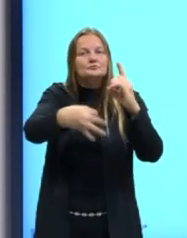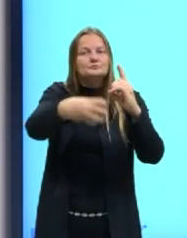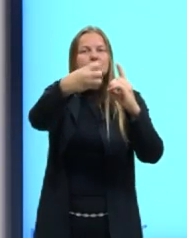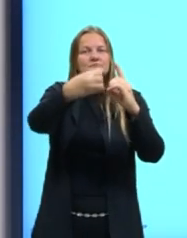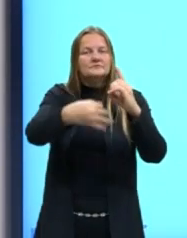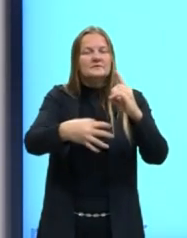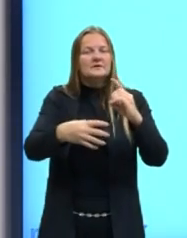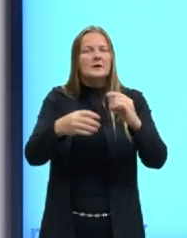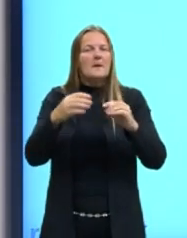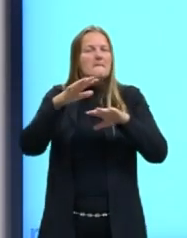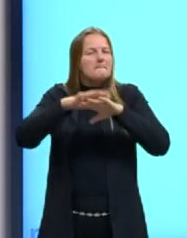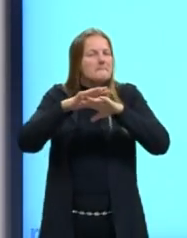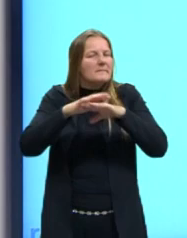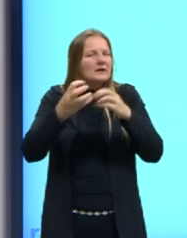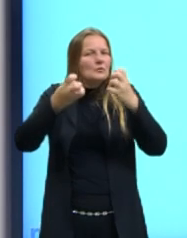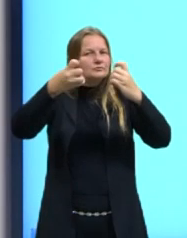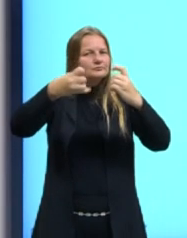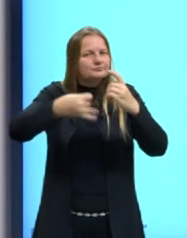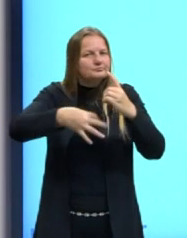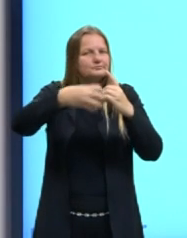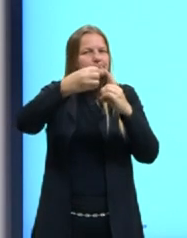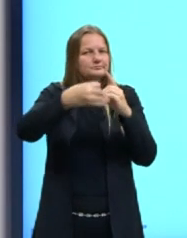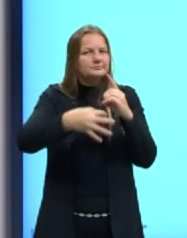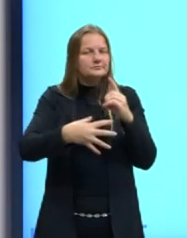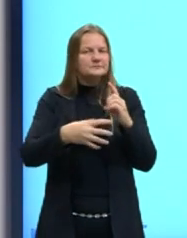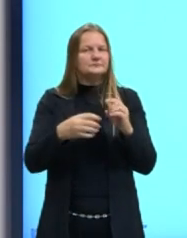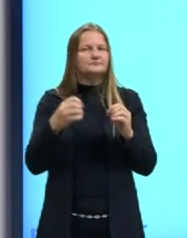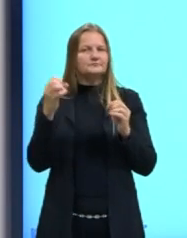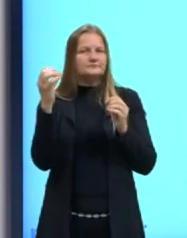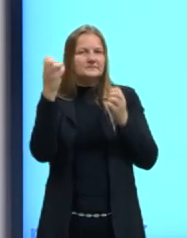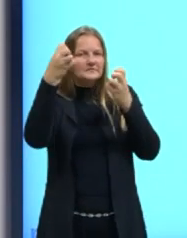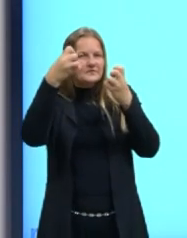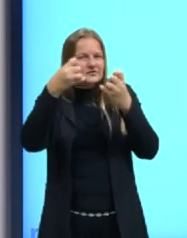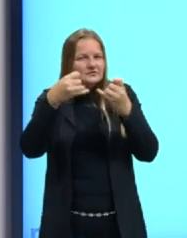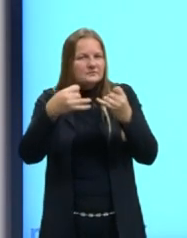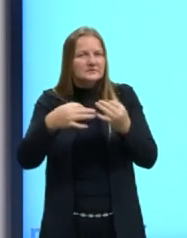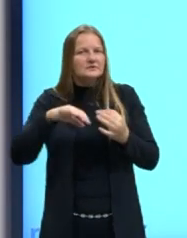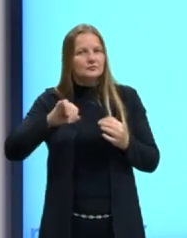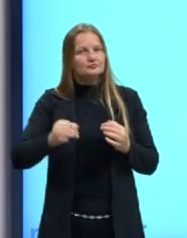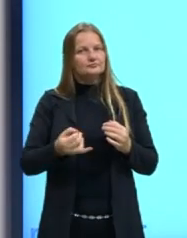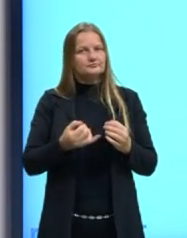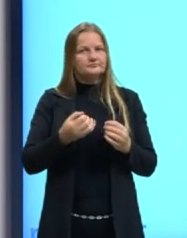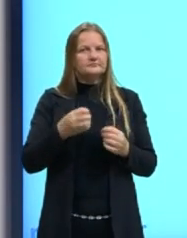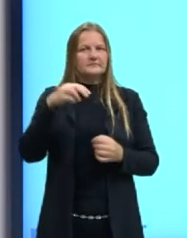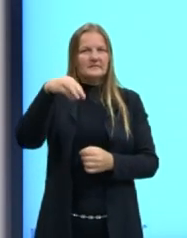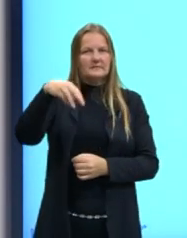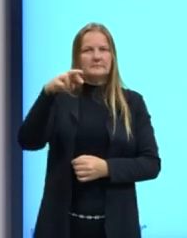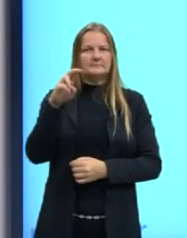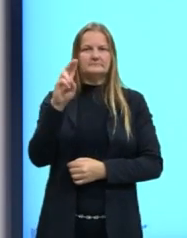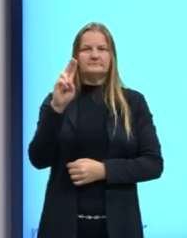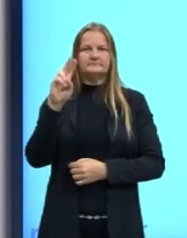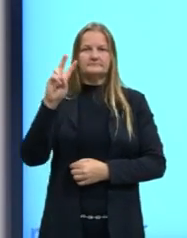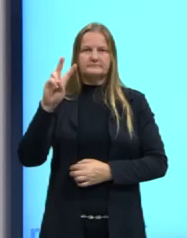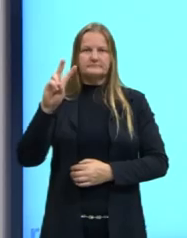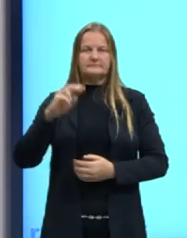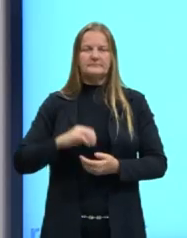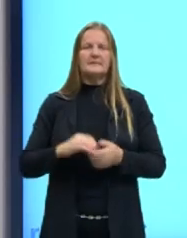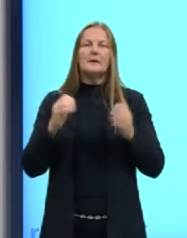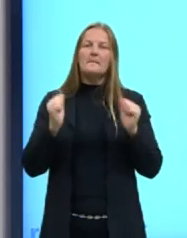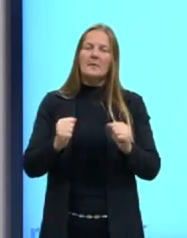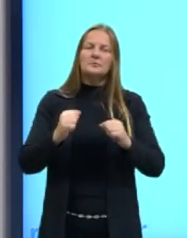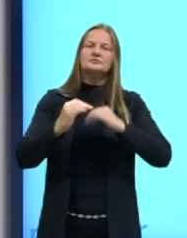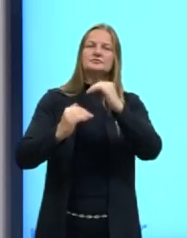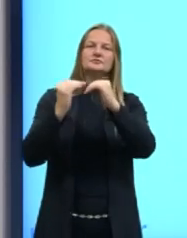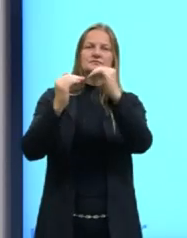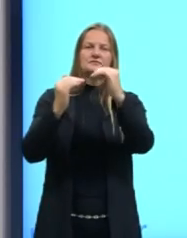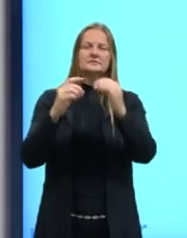matemática desse item, que a gente vai falar bastante agora, do MRUV. Bom, a gente pode desenvolver